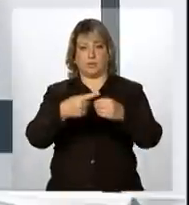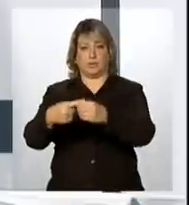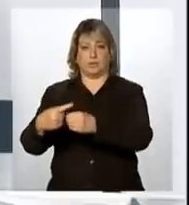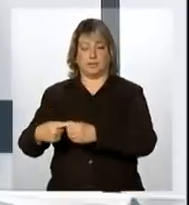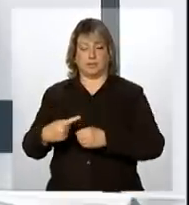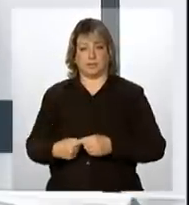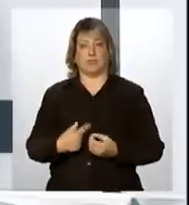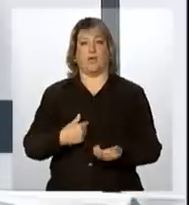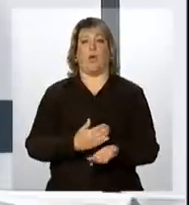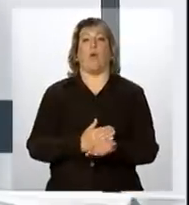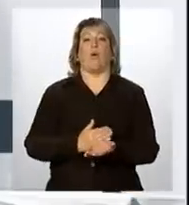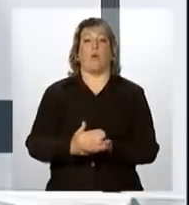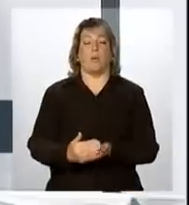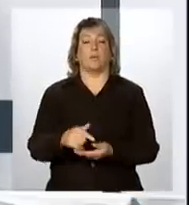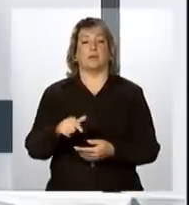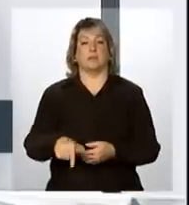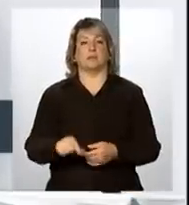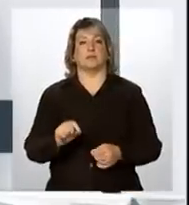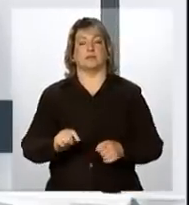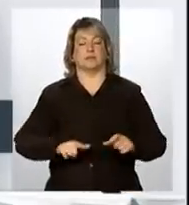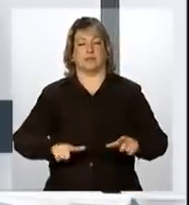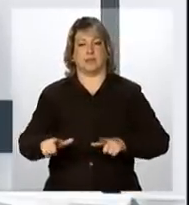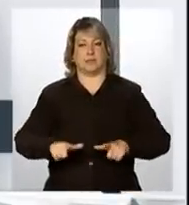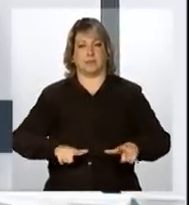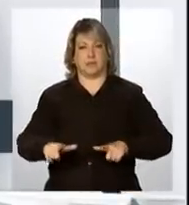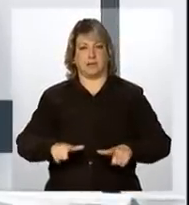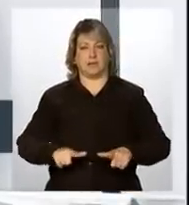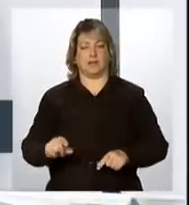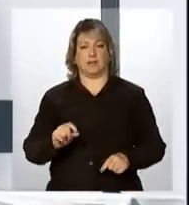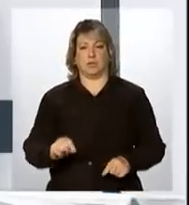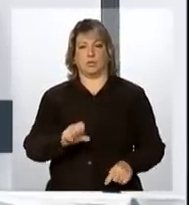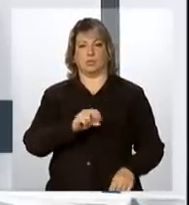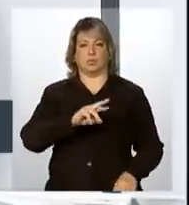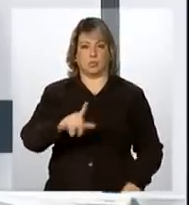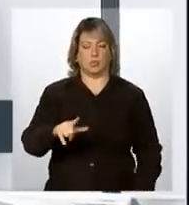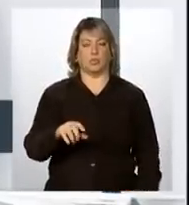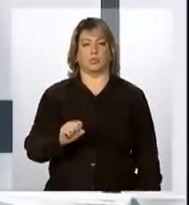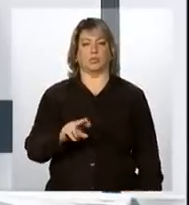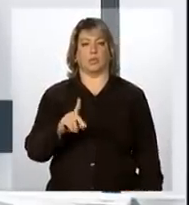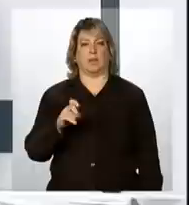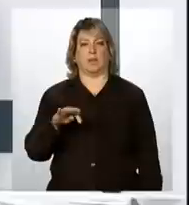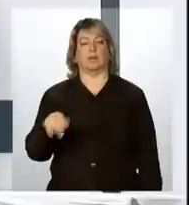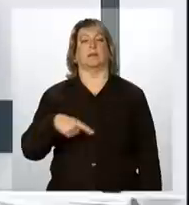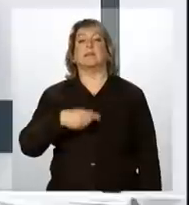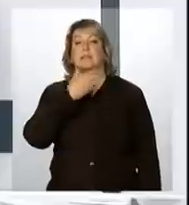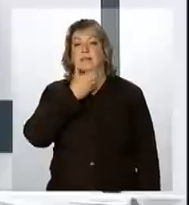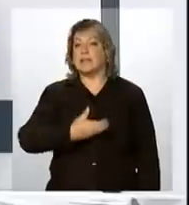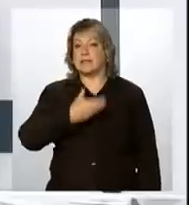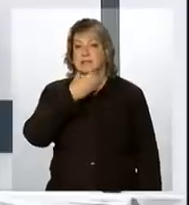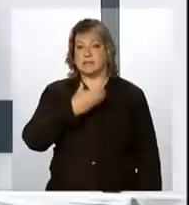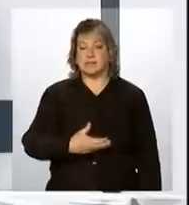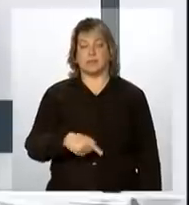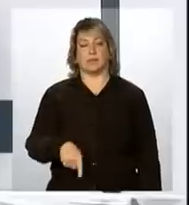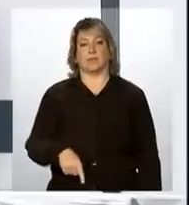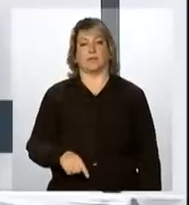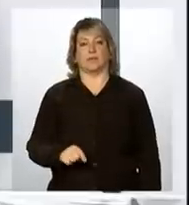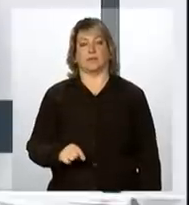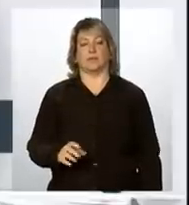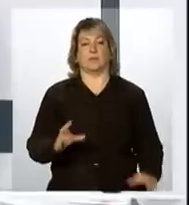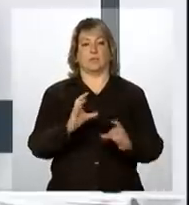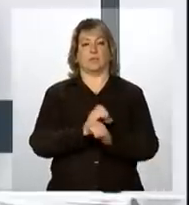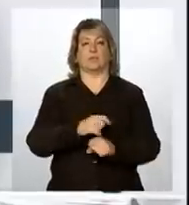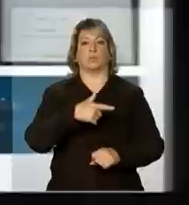começar a operação, nós começamos a operação do Sul-Sudeste em dezembro para